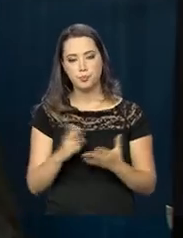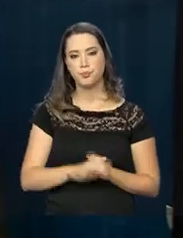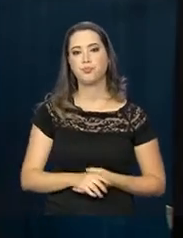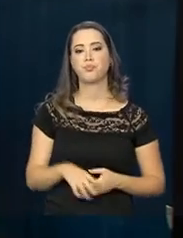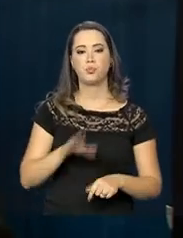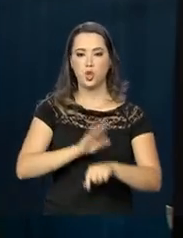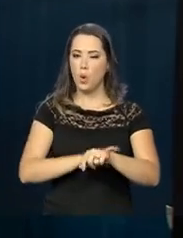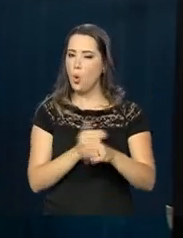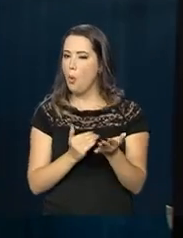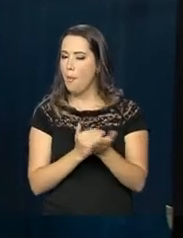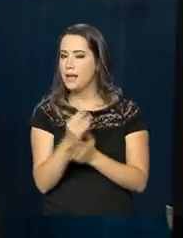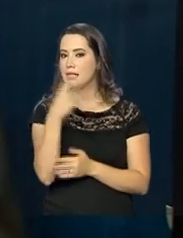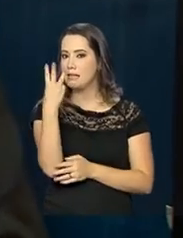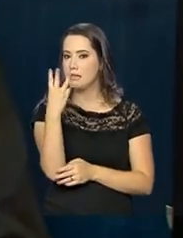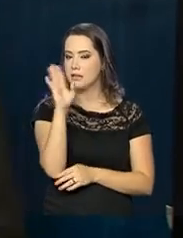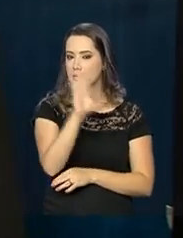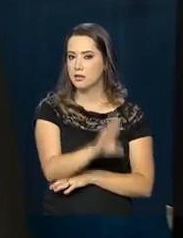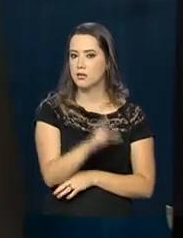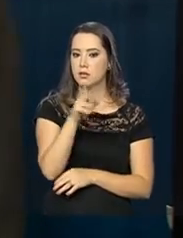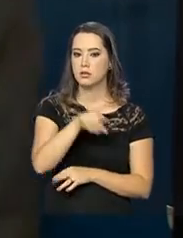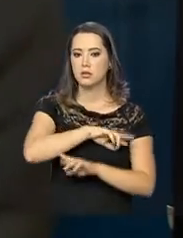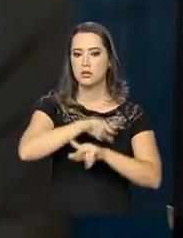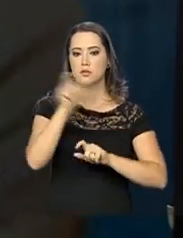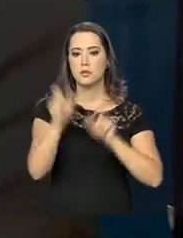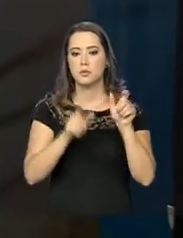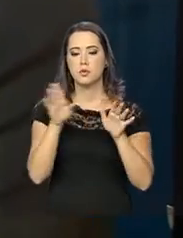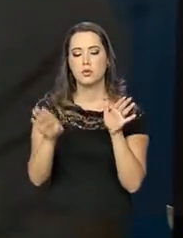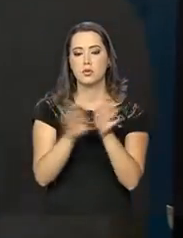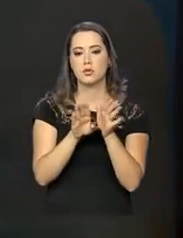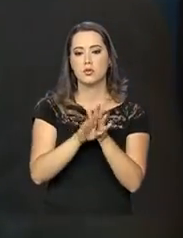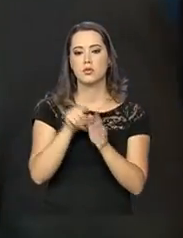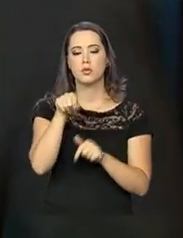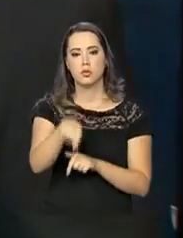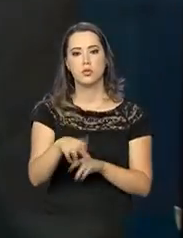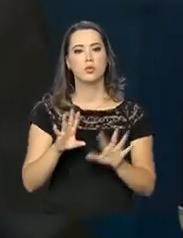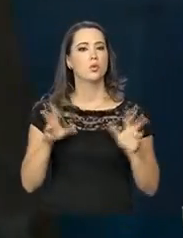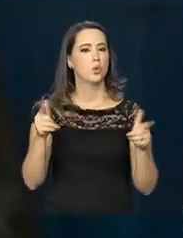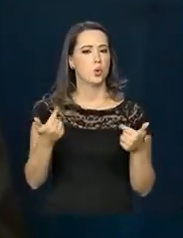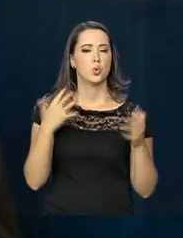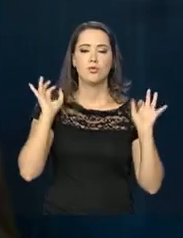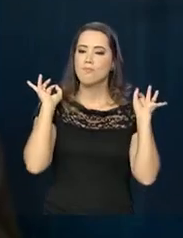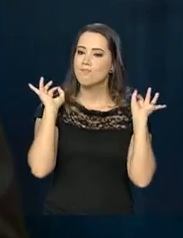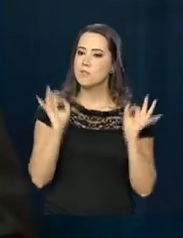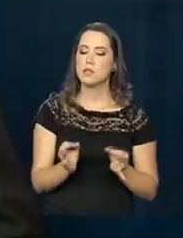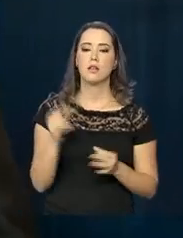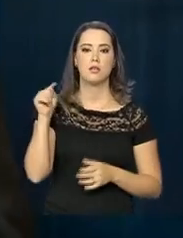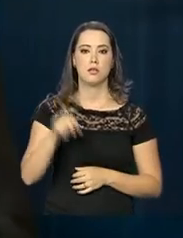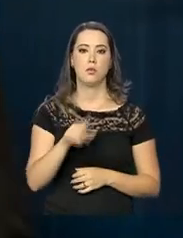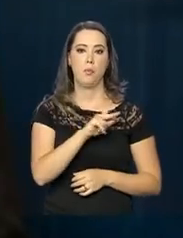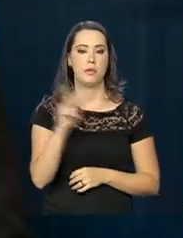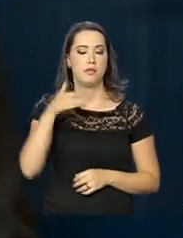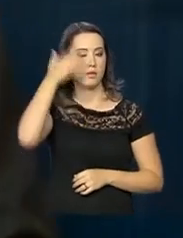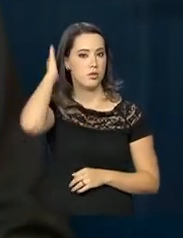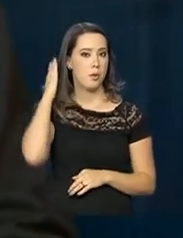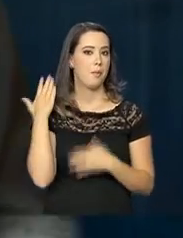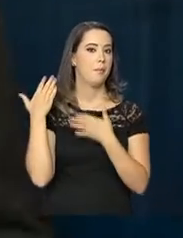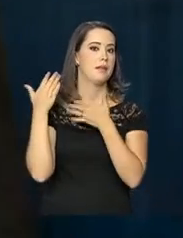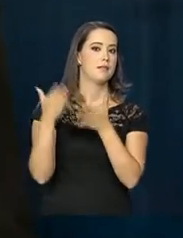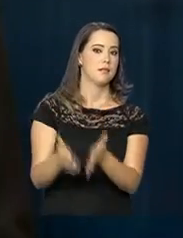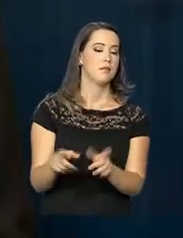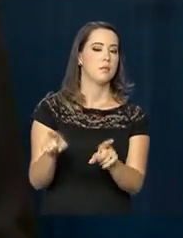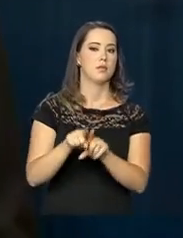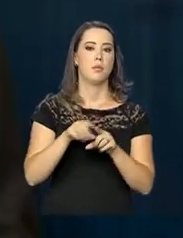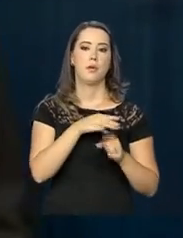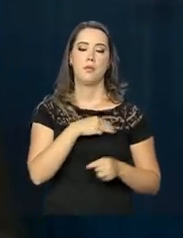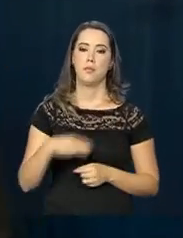três horas, portanto, deve começar daqui a pouquinho. Muita gente já chegou por aqui, praticamente tudo pronto. O presidente Michel Temer participa, também